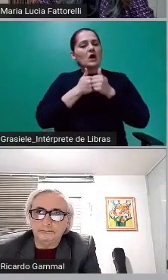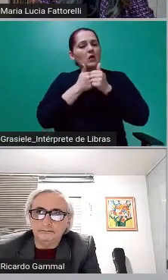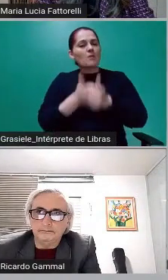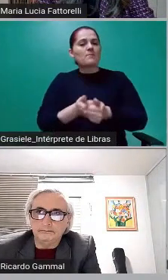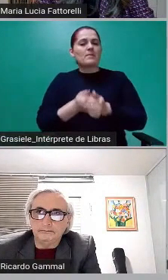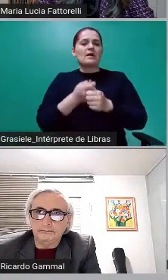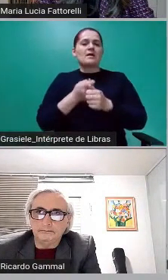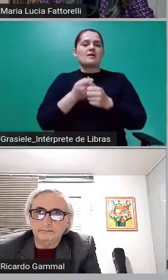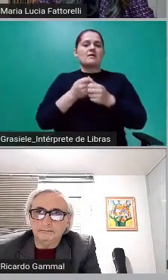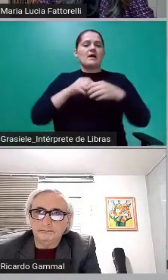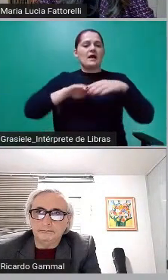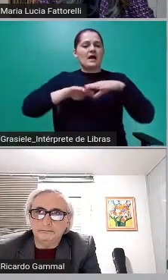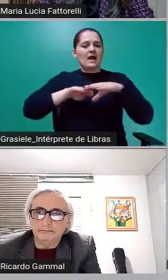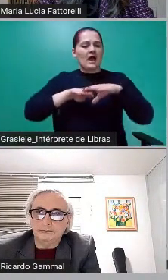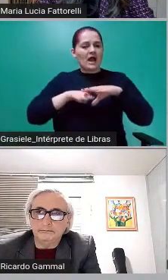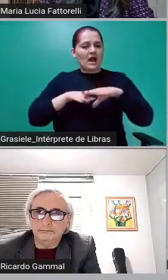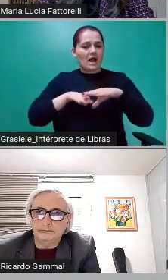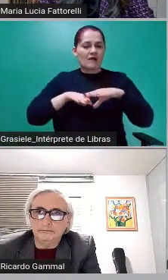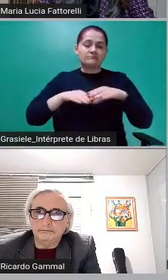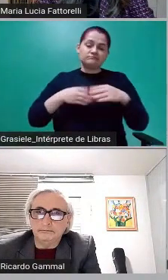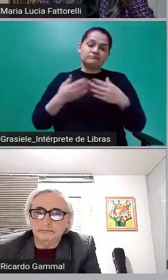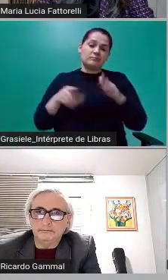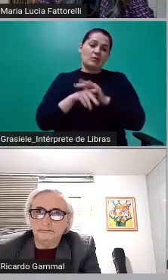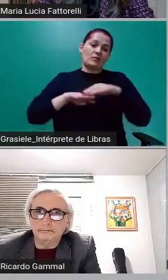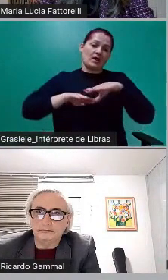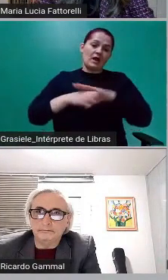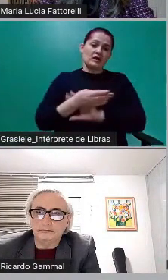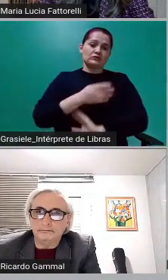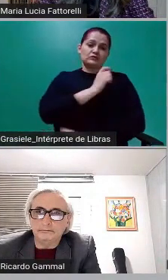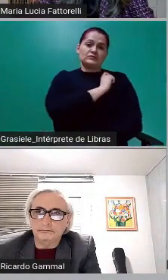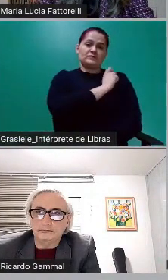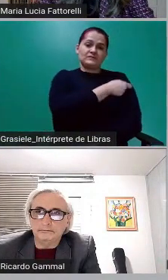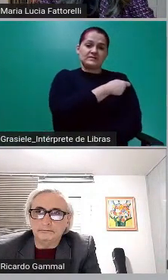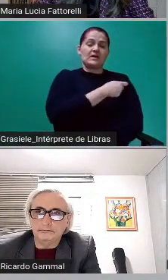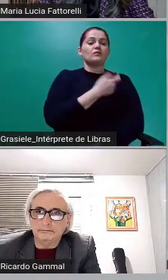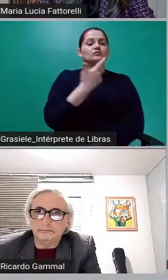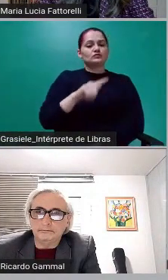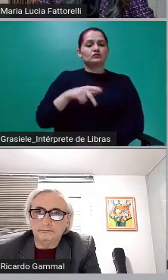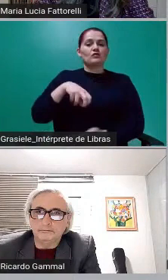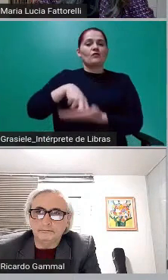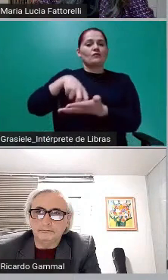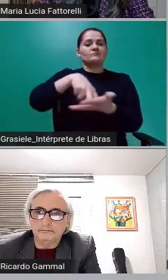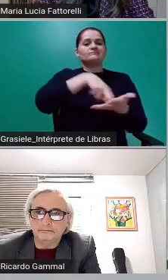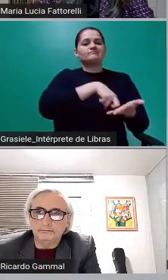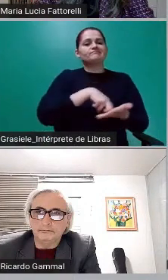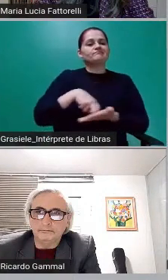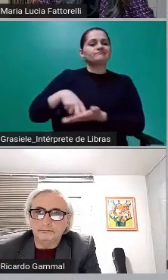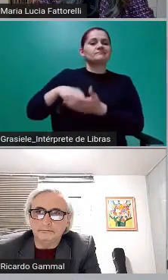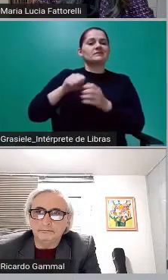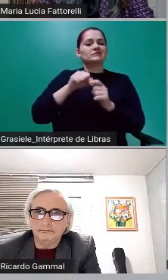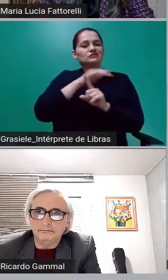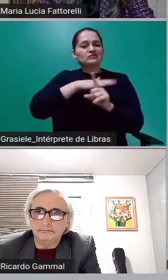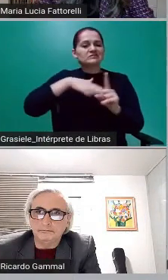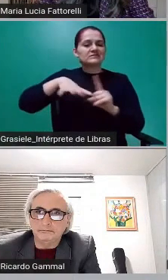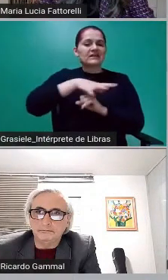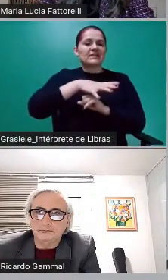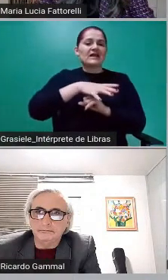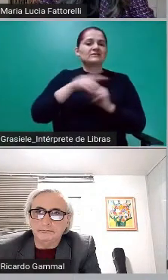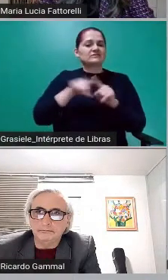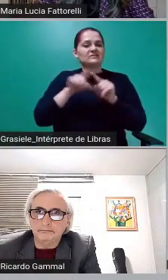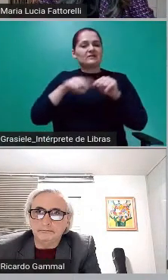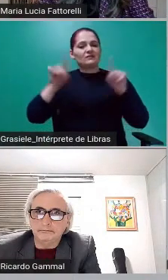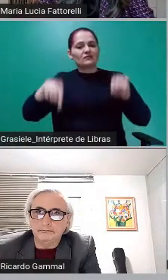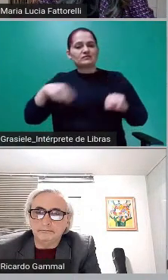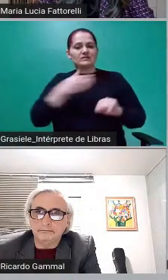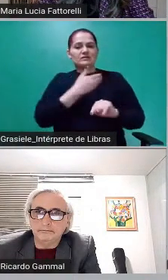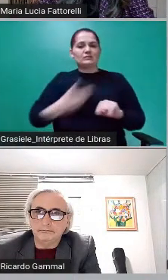fazendo nova penalização à sociedade e aos servidores municipais. Tudo isso para pagar essa